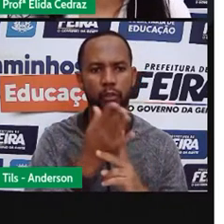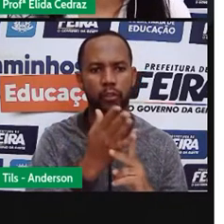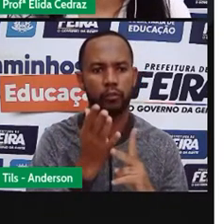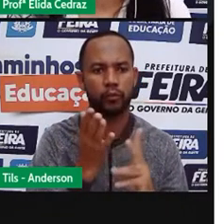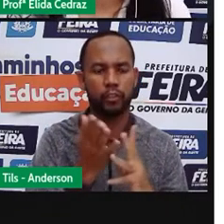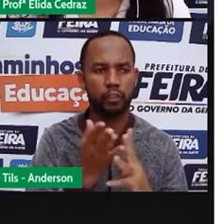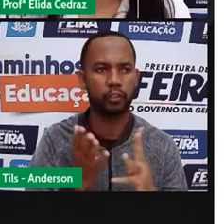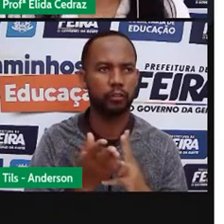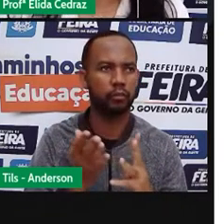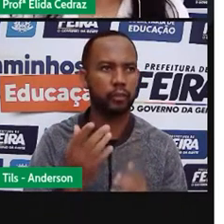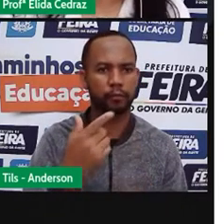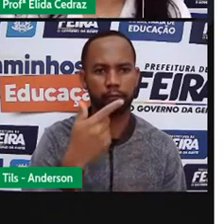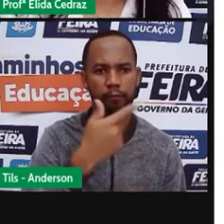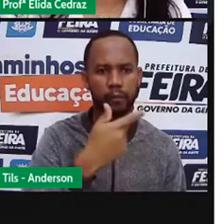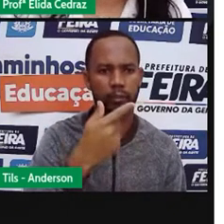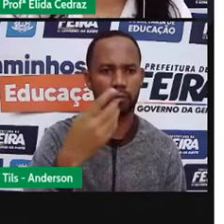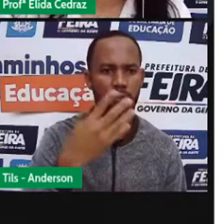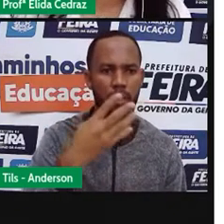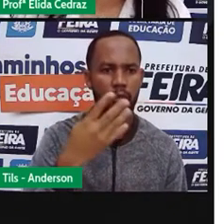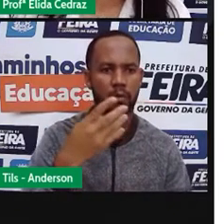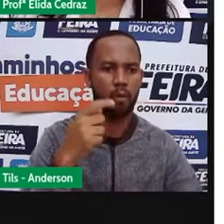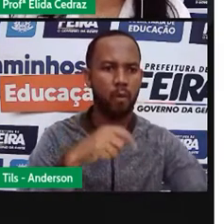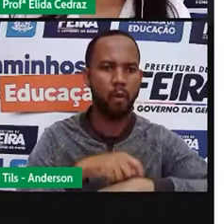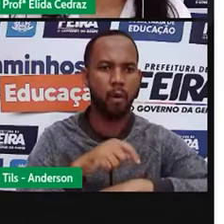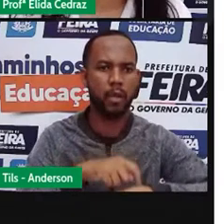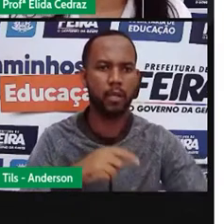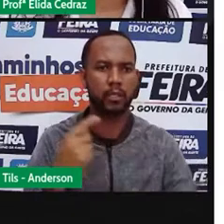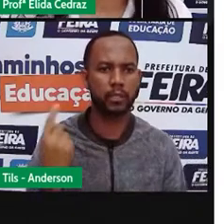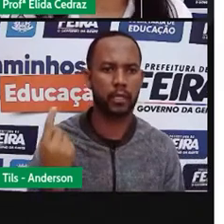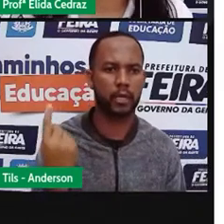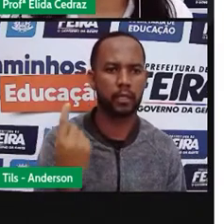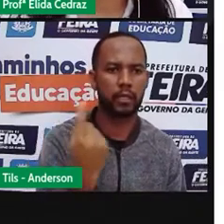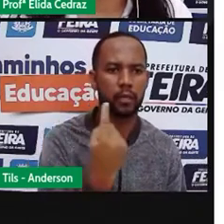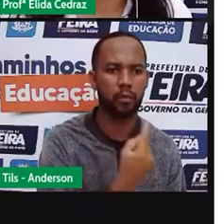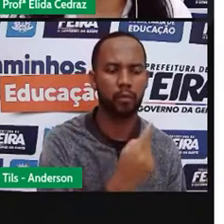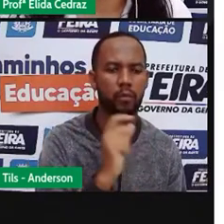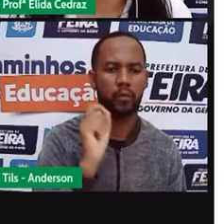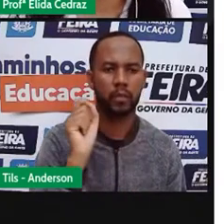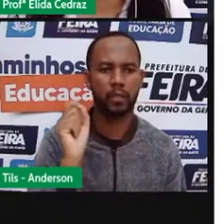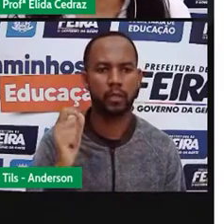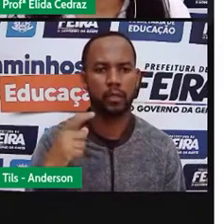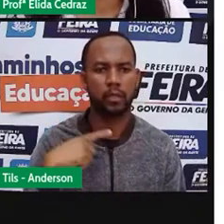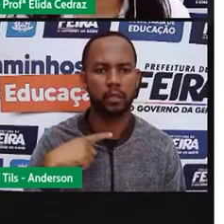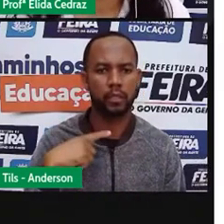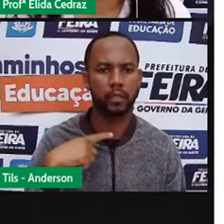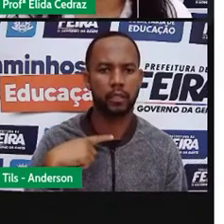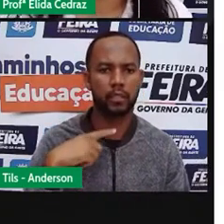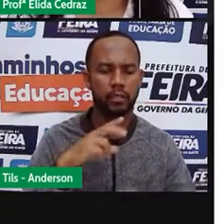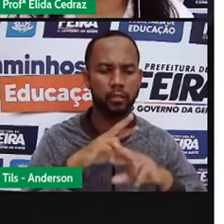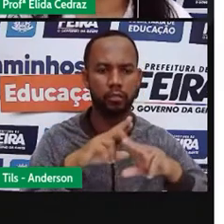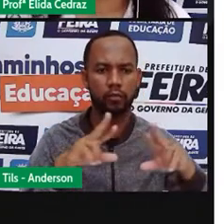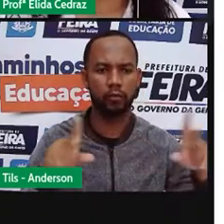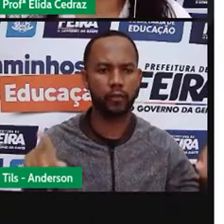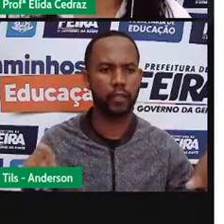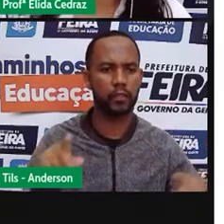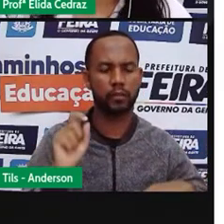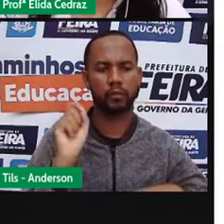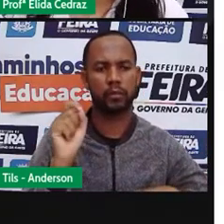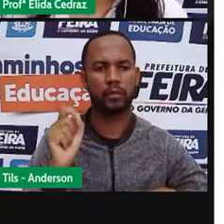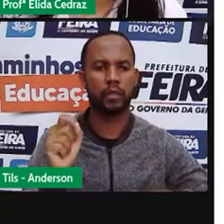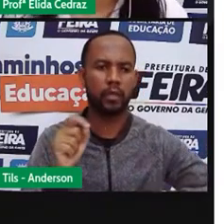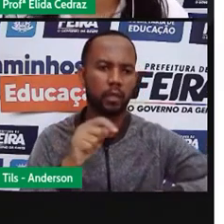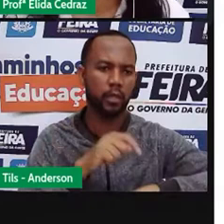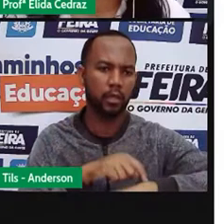horas. Em cada um desses períodos, muitas atividades acontecem de acordo com as